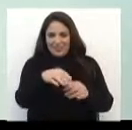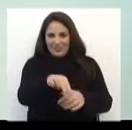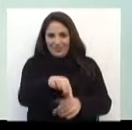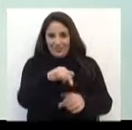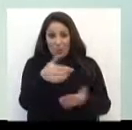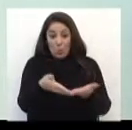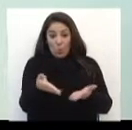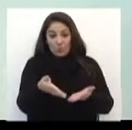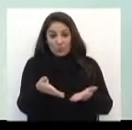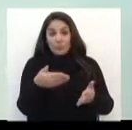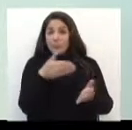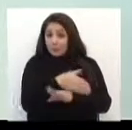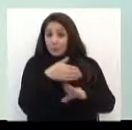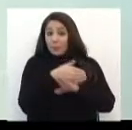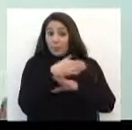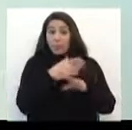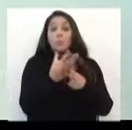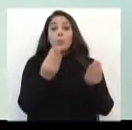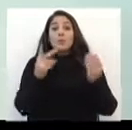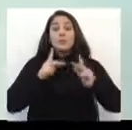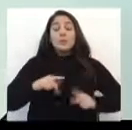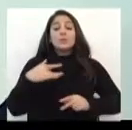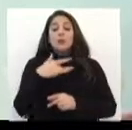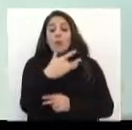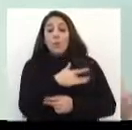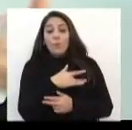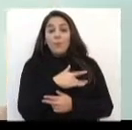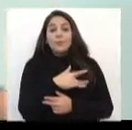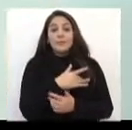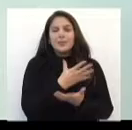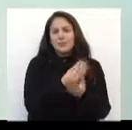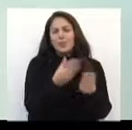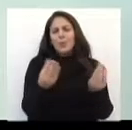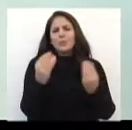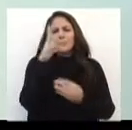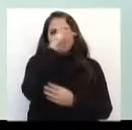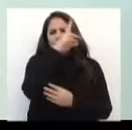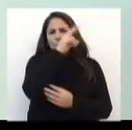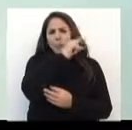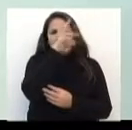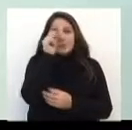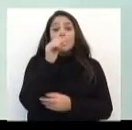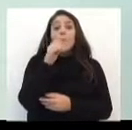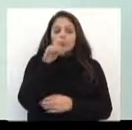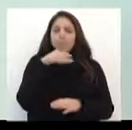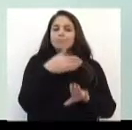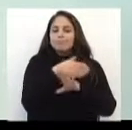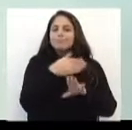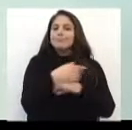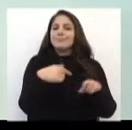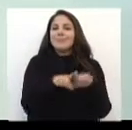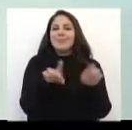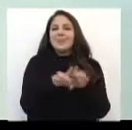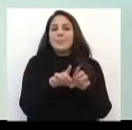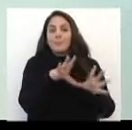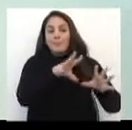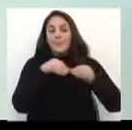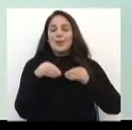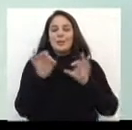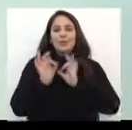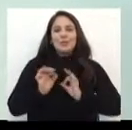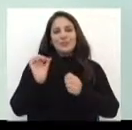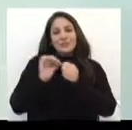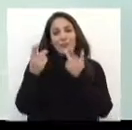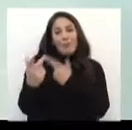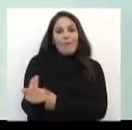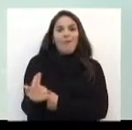pelo grande número de agentes de saúde, outros municípios estão aderindo a esse projeto e se fazem presente hoje